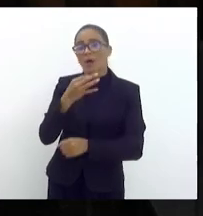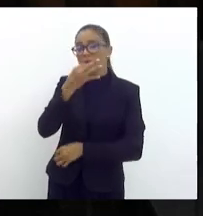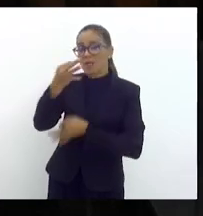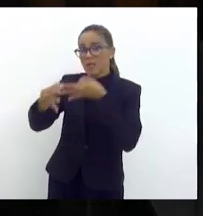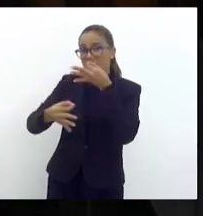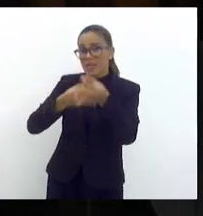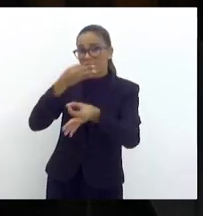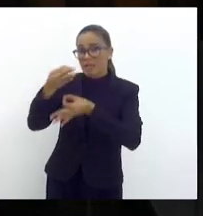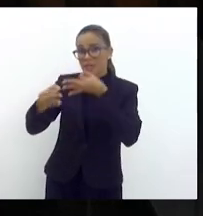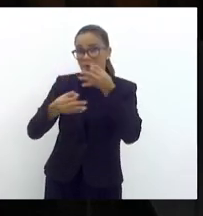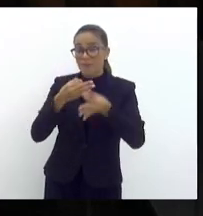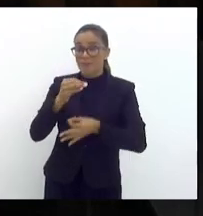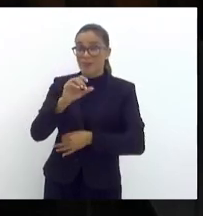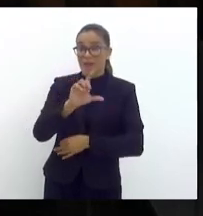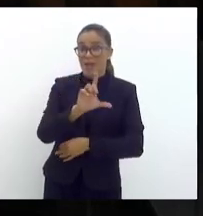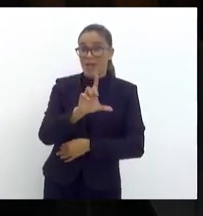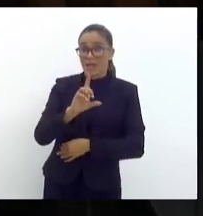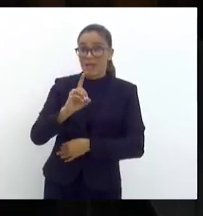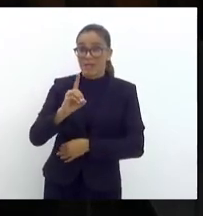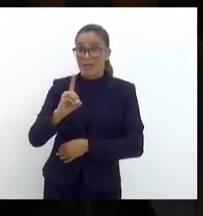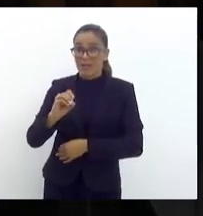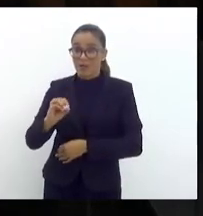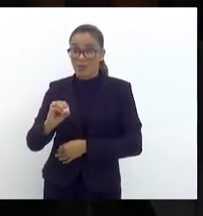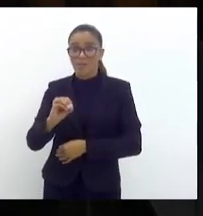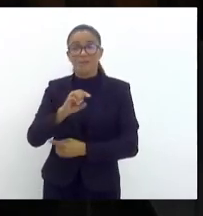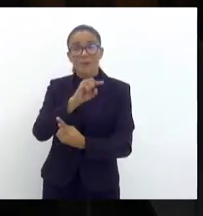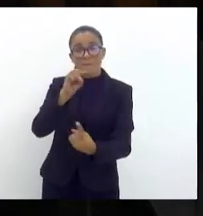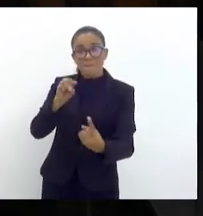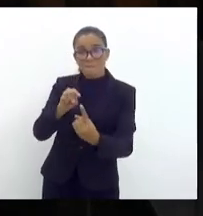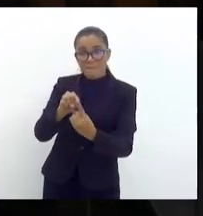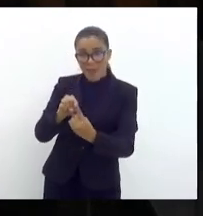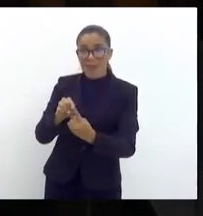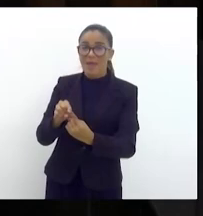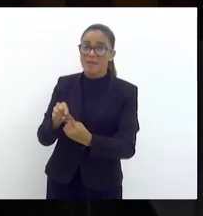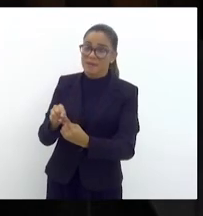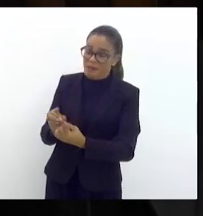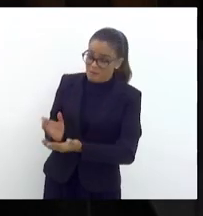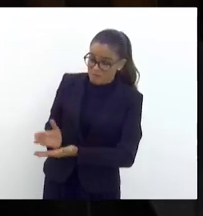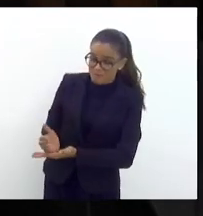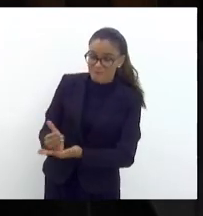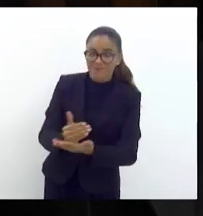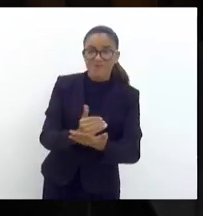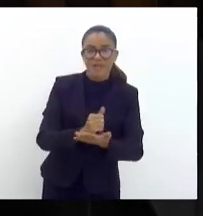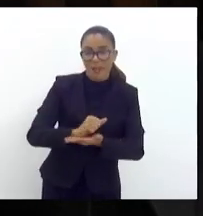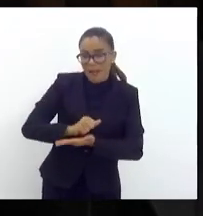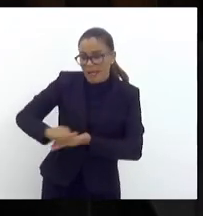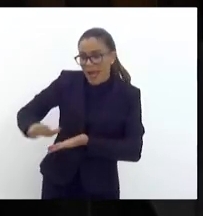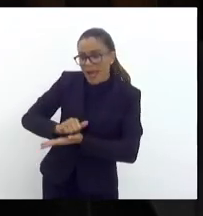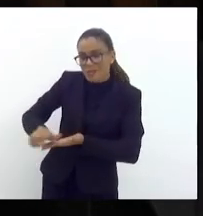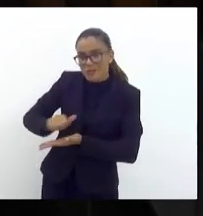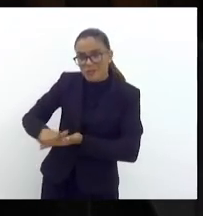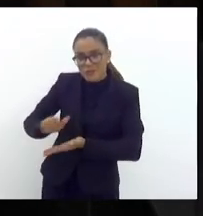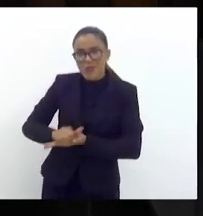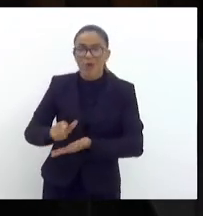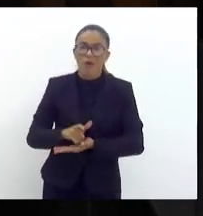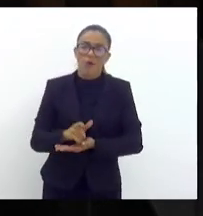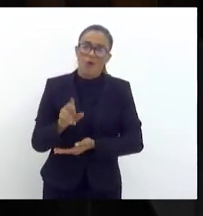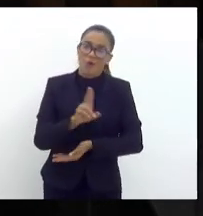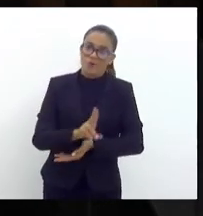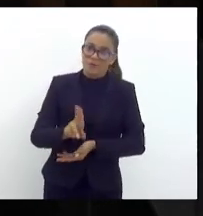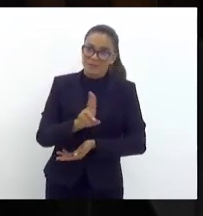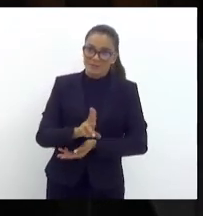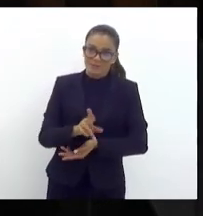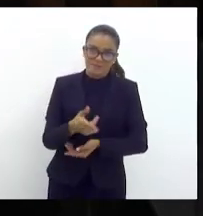na LDO metas fiscais muito brandas, muito pouco usadas,